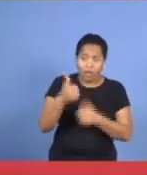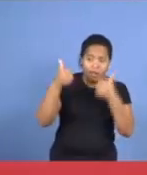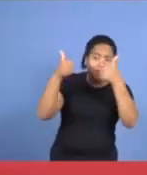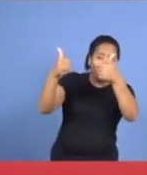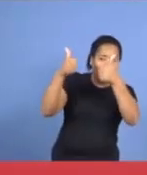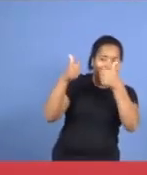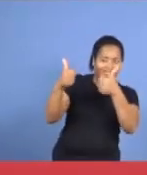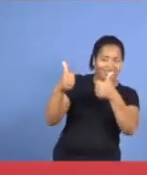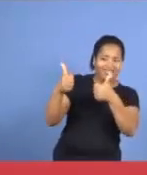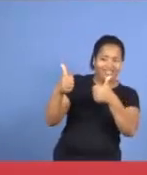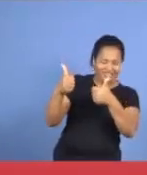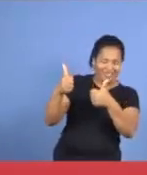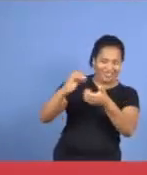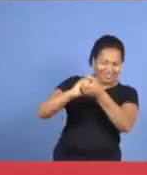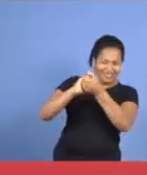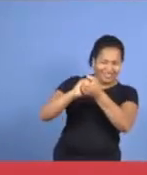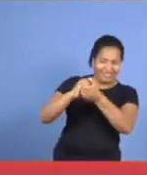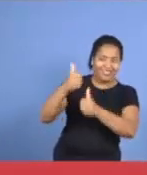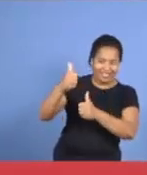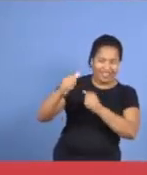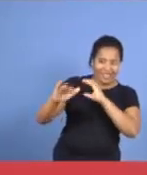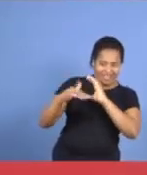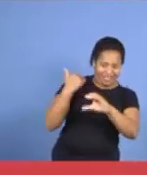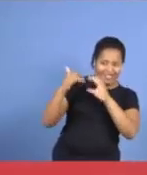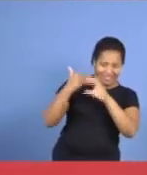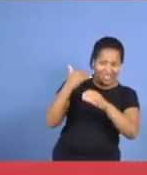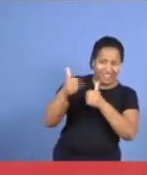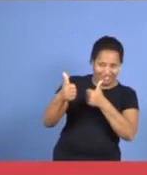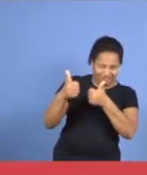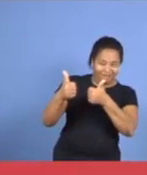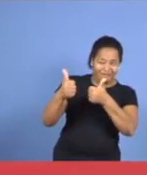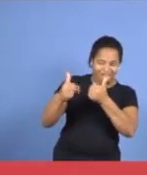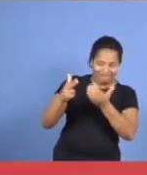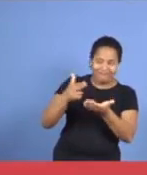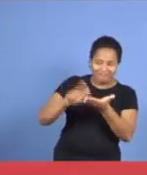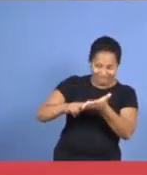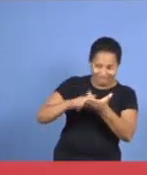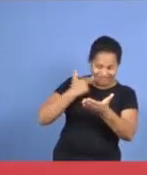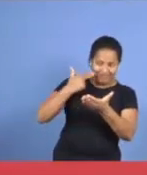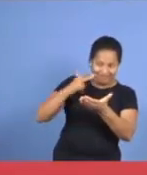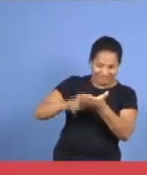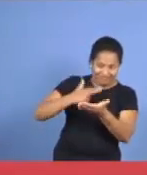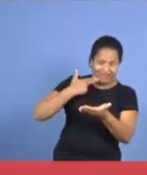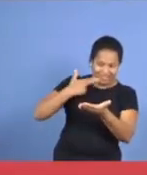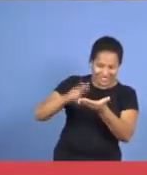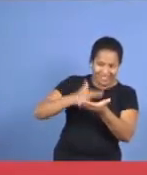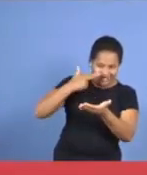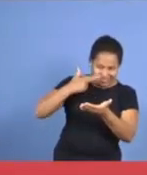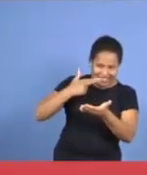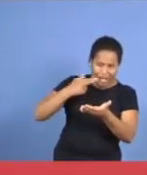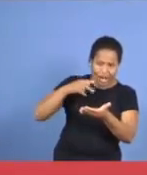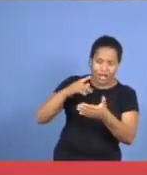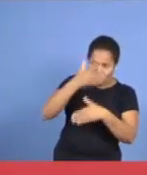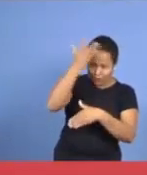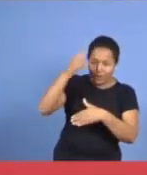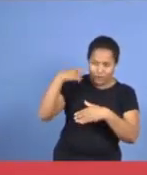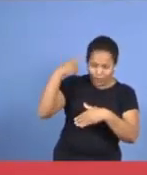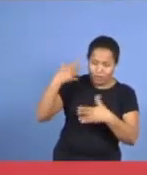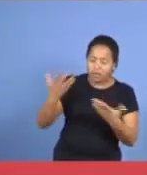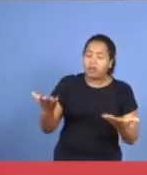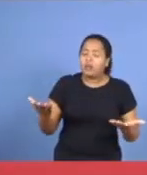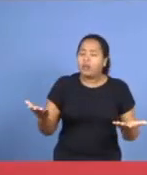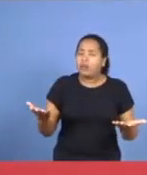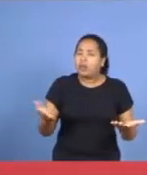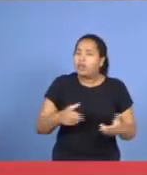conte comigo, viu Tobias, manda mais cartinha, e tome carta de doido, para lá, e outra para cá, e lá vai, é coisa de